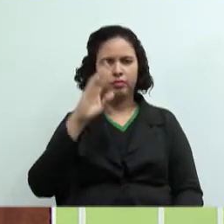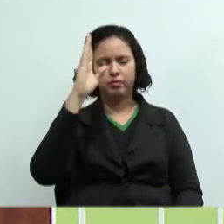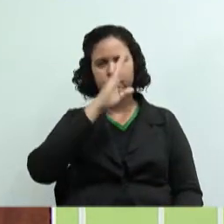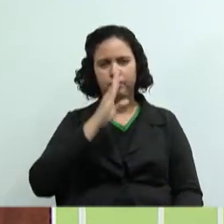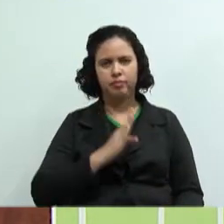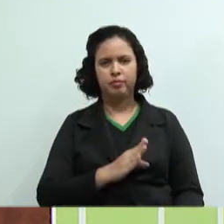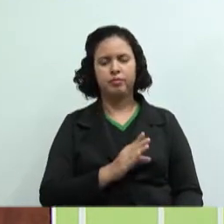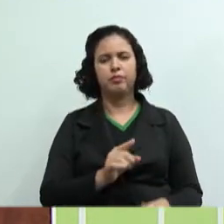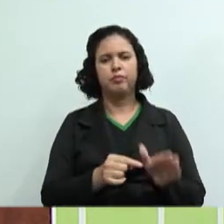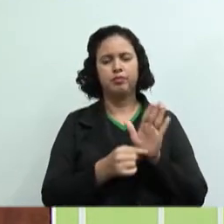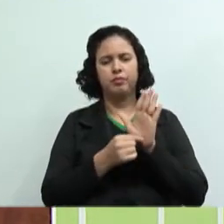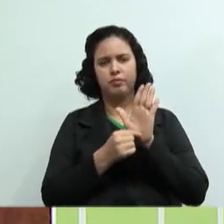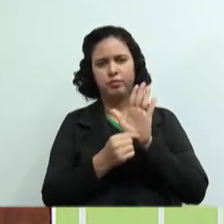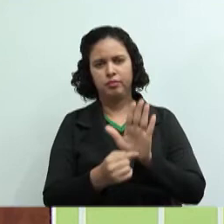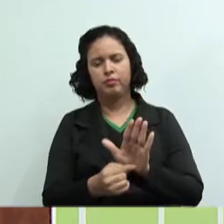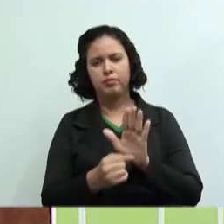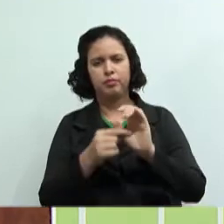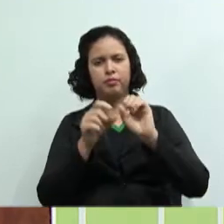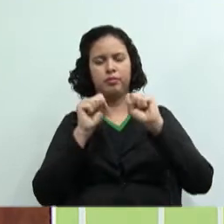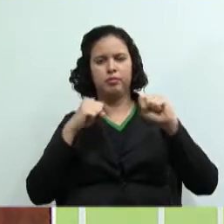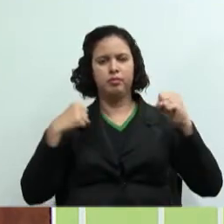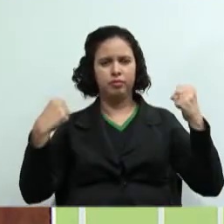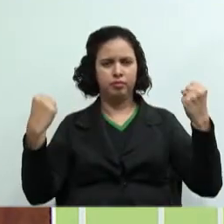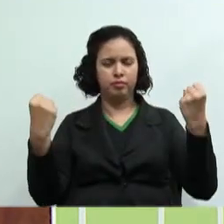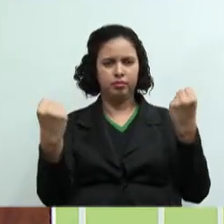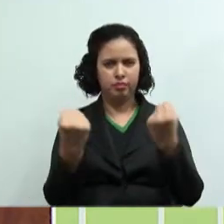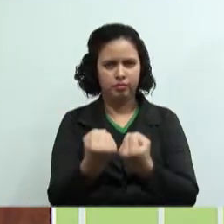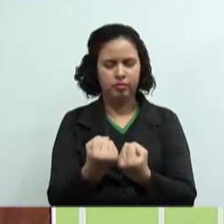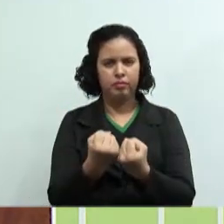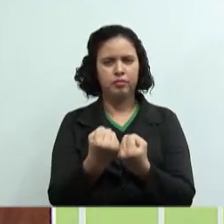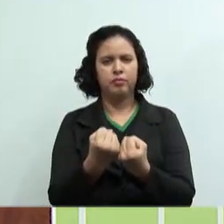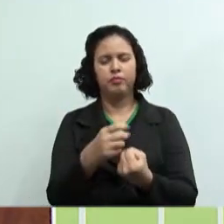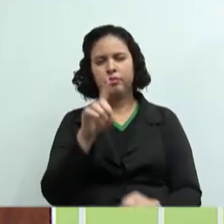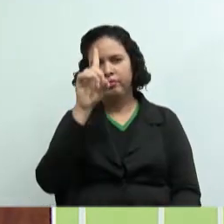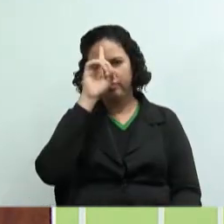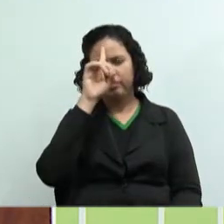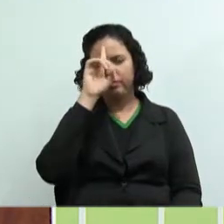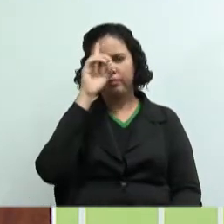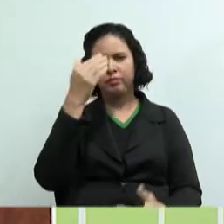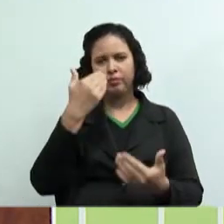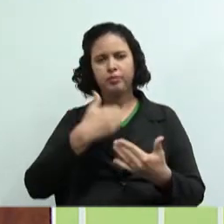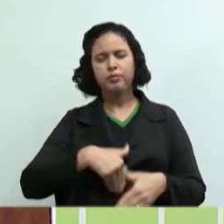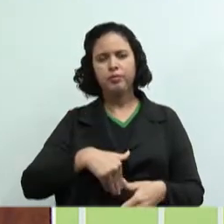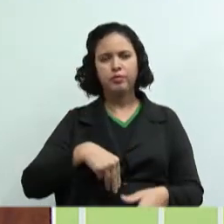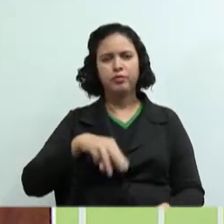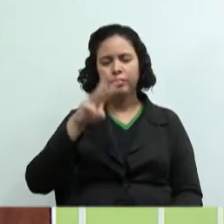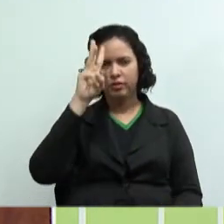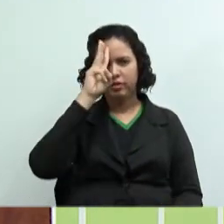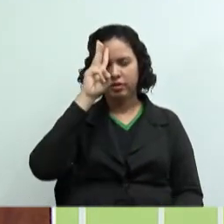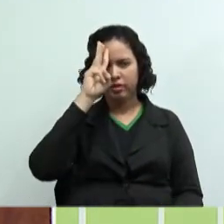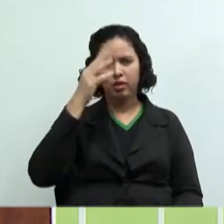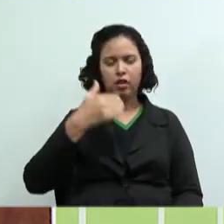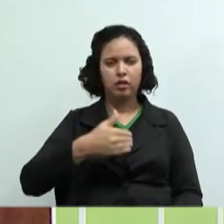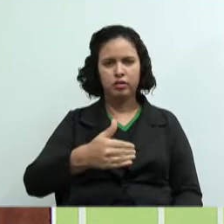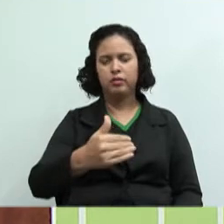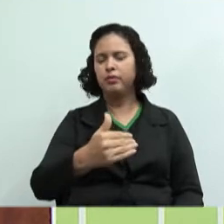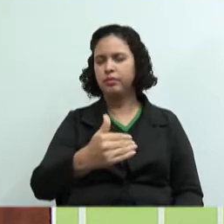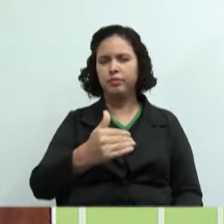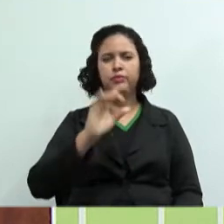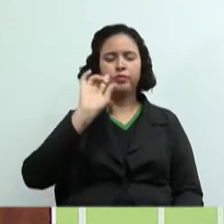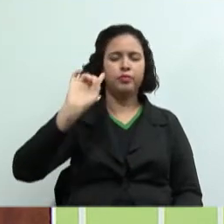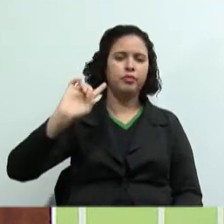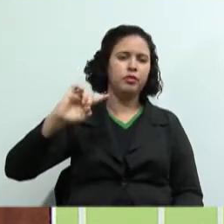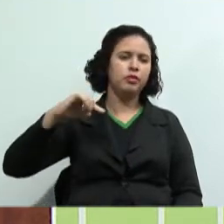apresentar isso lá no seminário, no dia da avaliação, que não será terça-feira agora. Terça-feira agora vocês estarão,